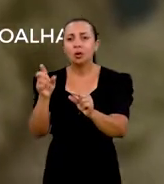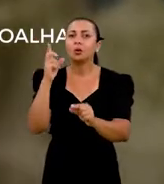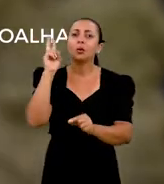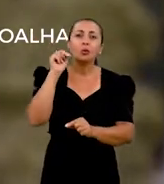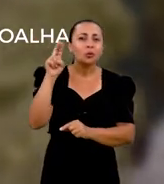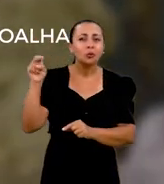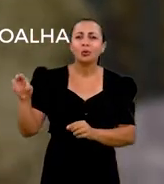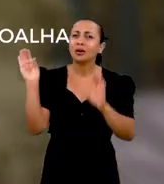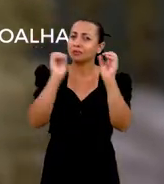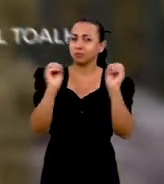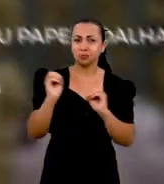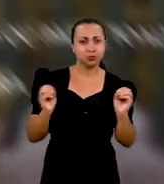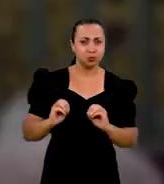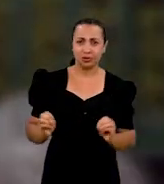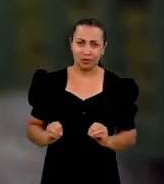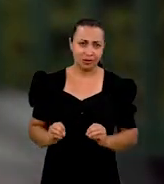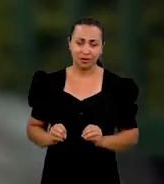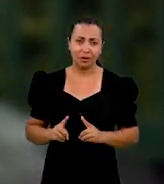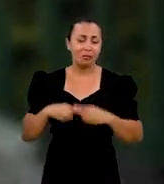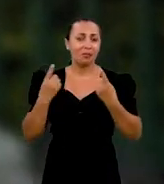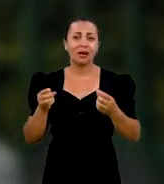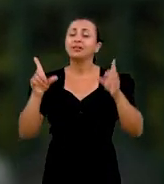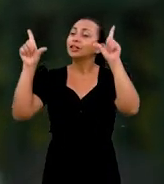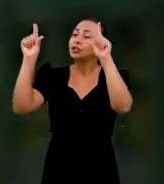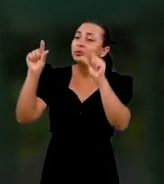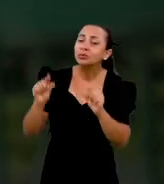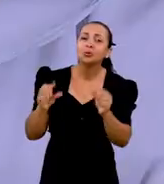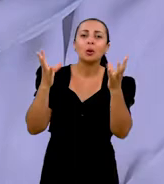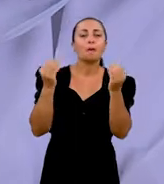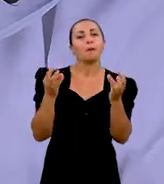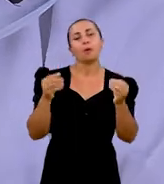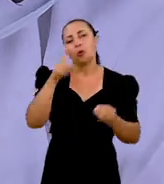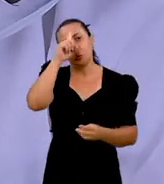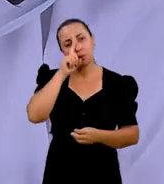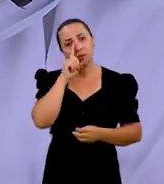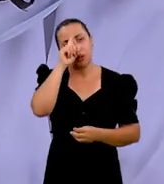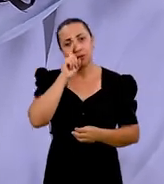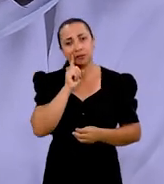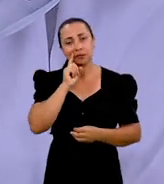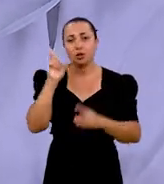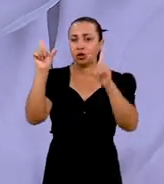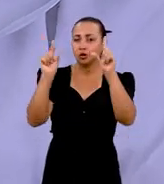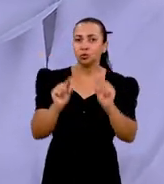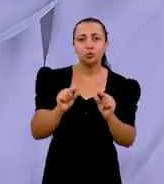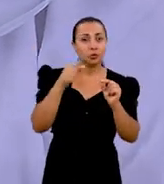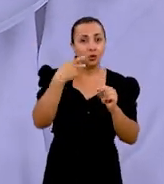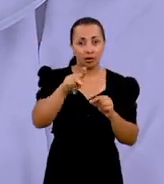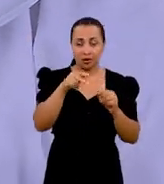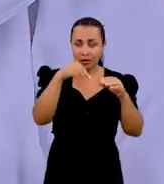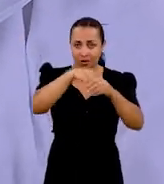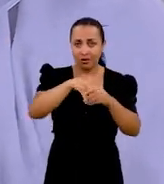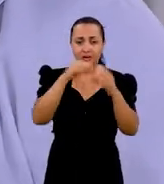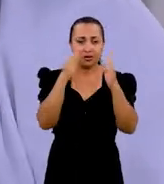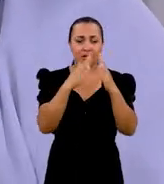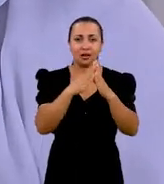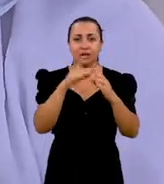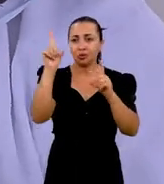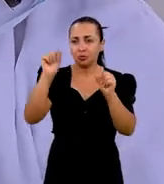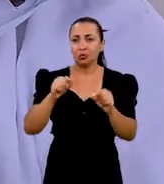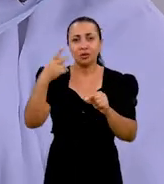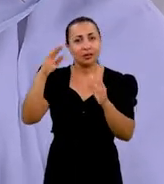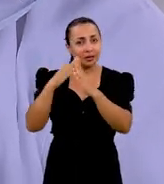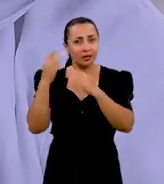diminua. Você nunca vai conseguir zerar um lugar do possível contágio. Mas você diminui muito. E isso diminuindo na sua casa,